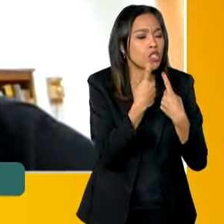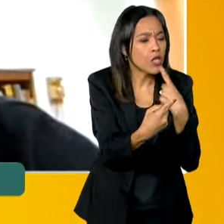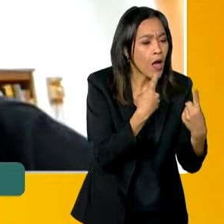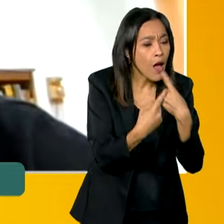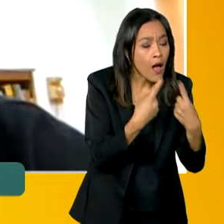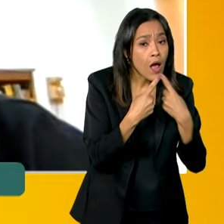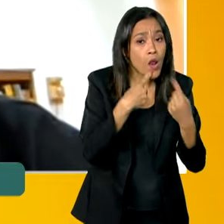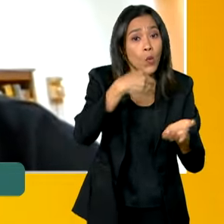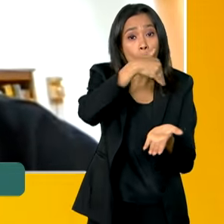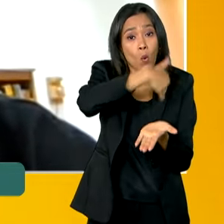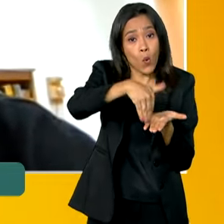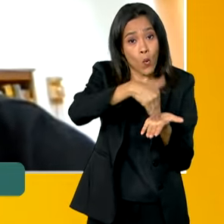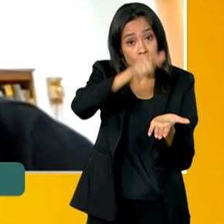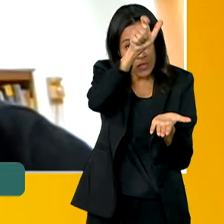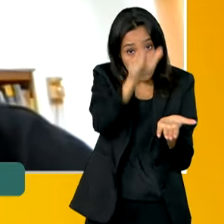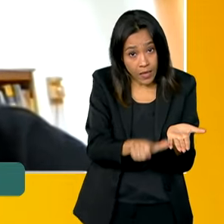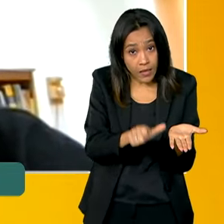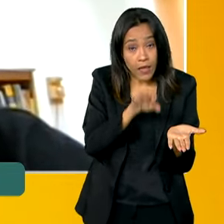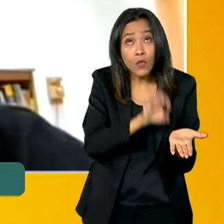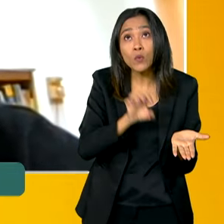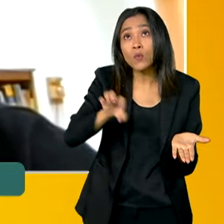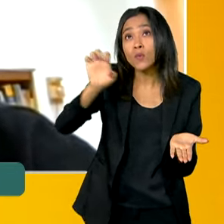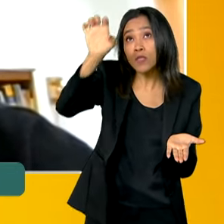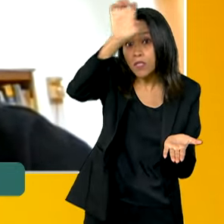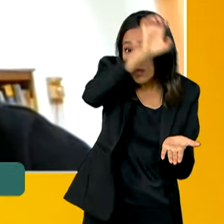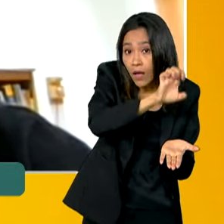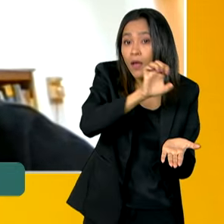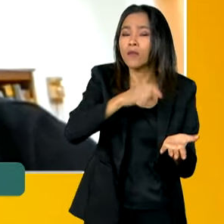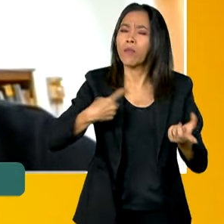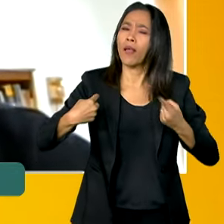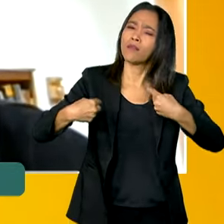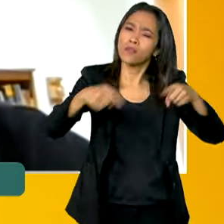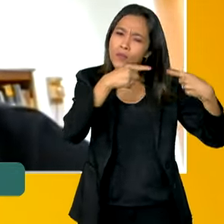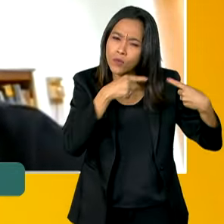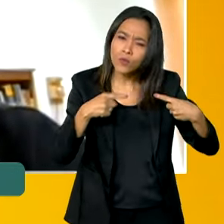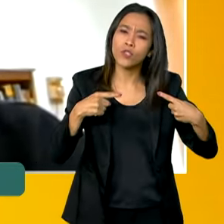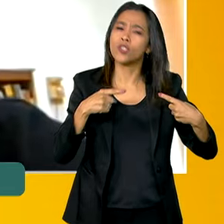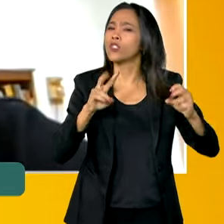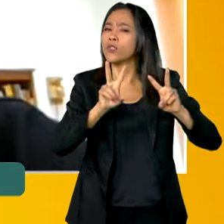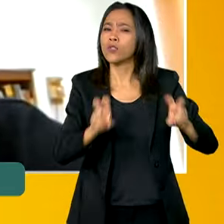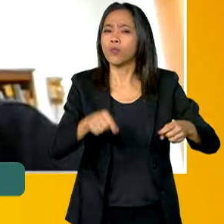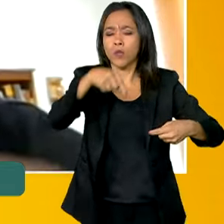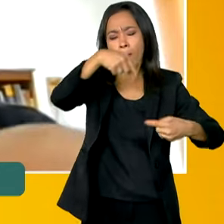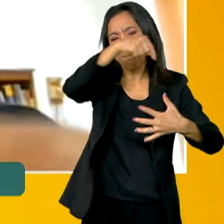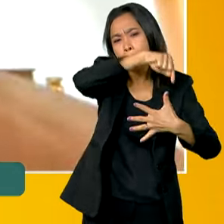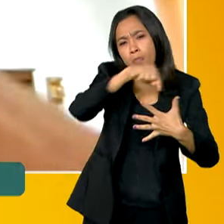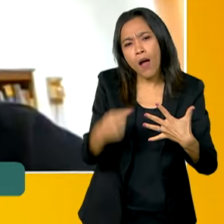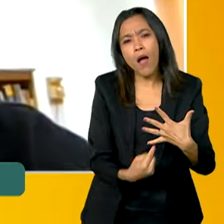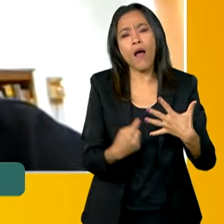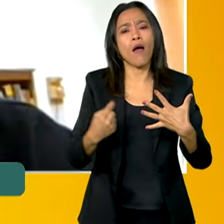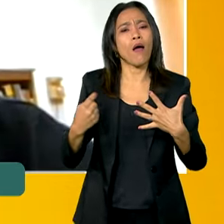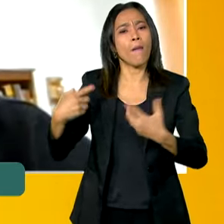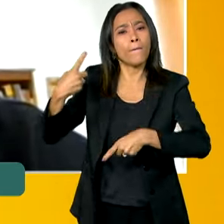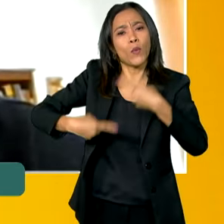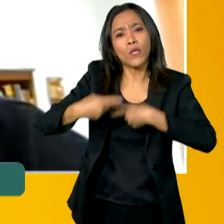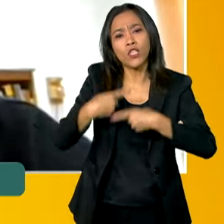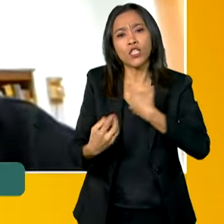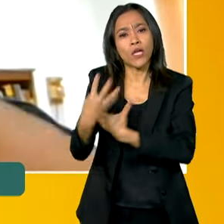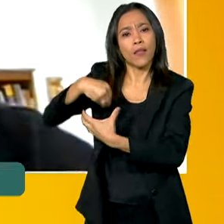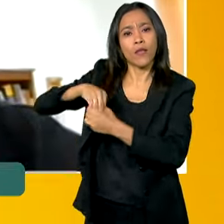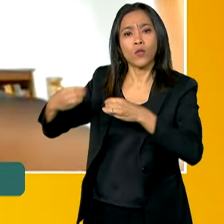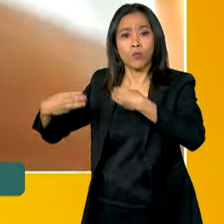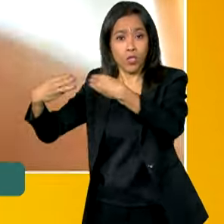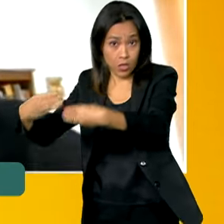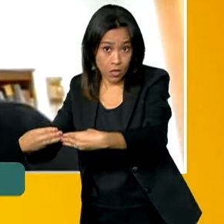estaduais de política para as mulheres nos estados para debater todas as políticas do Ministério e a implementação dessas políticas